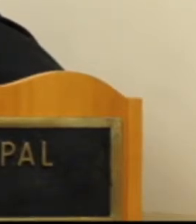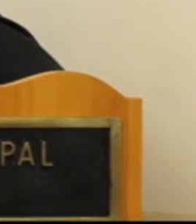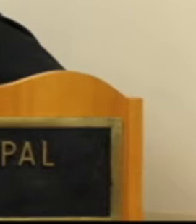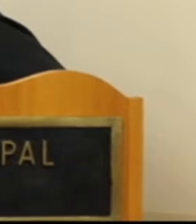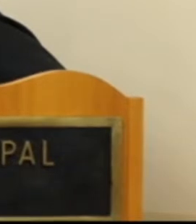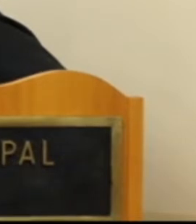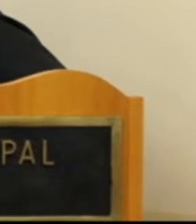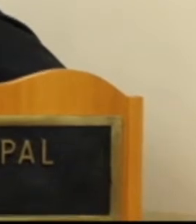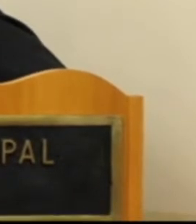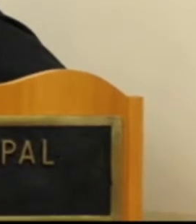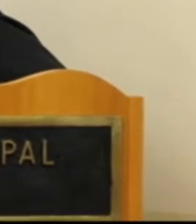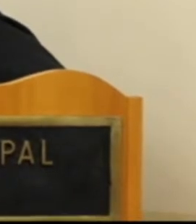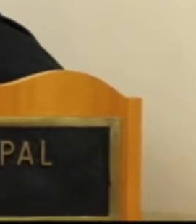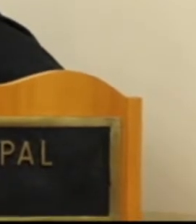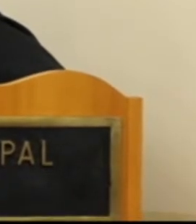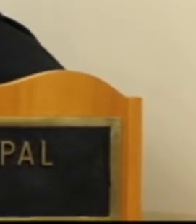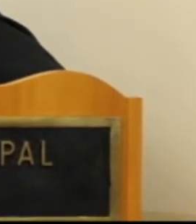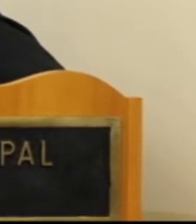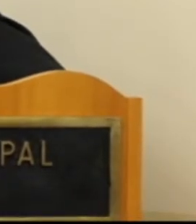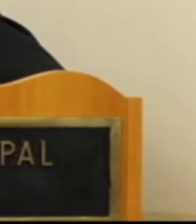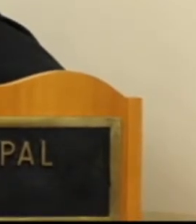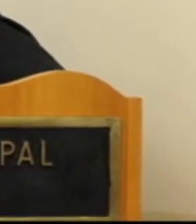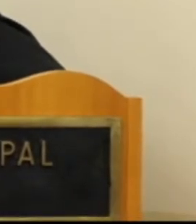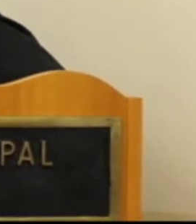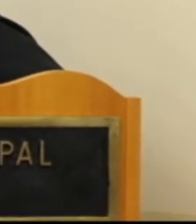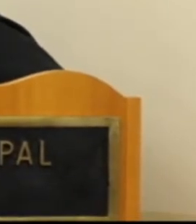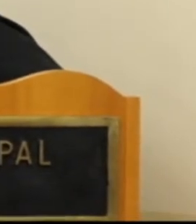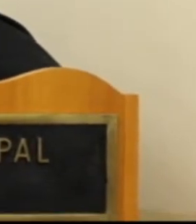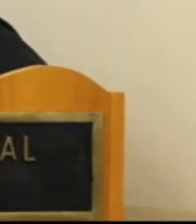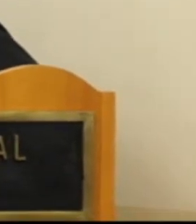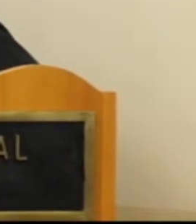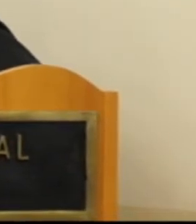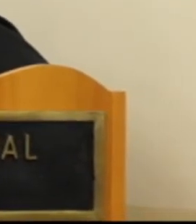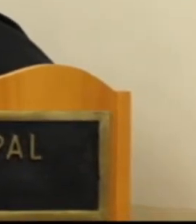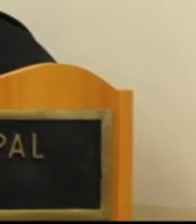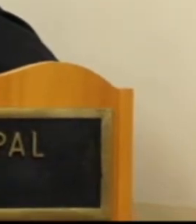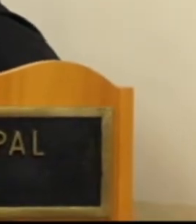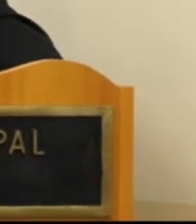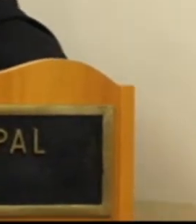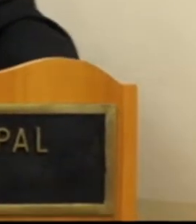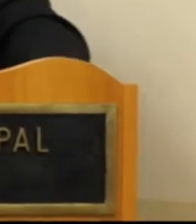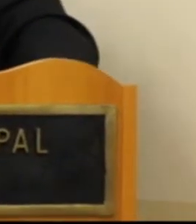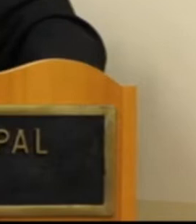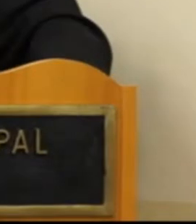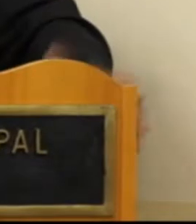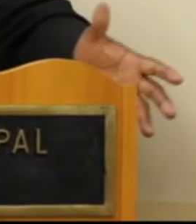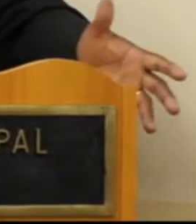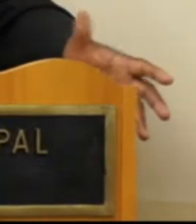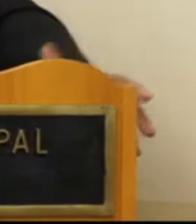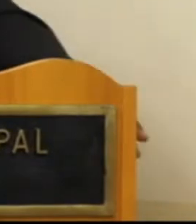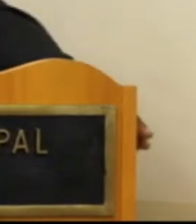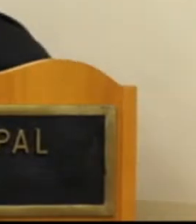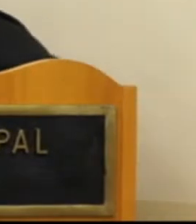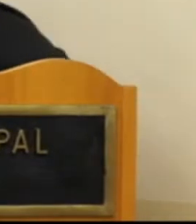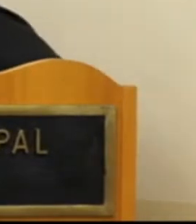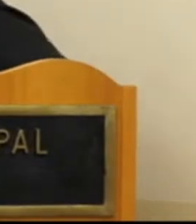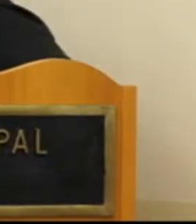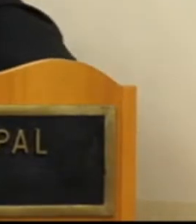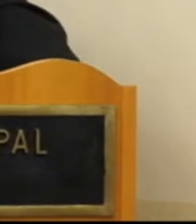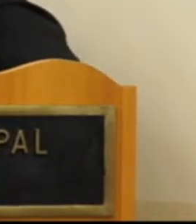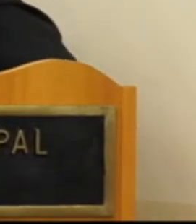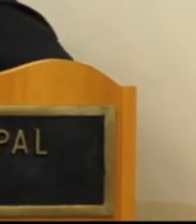bairros e a população está muito contemplada com esse programa Saúde em Casa. Por quê? Porque não é fácil. Quem é